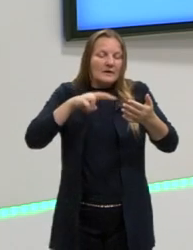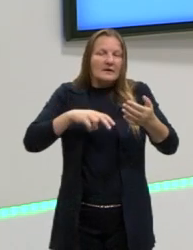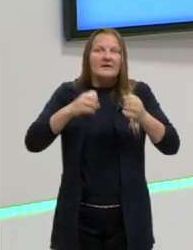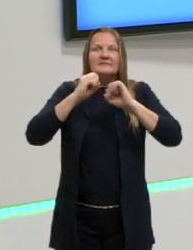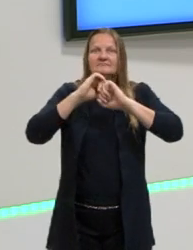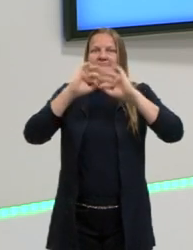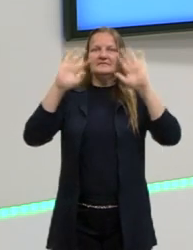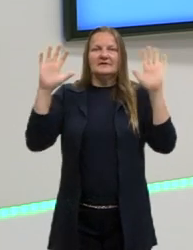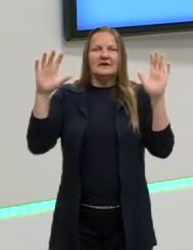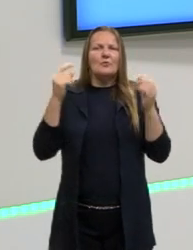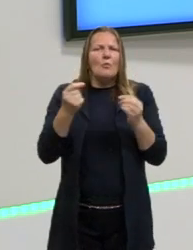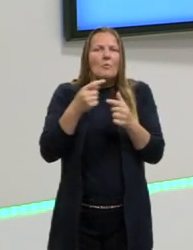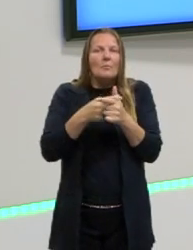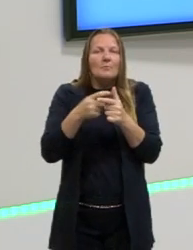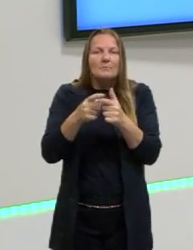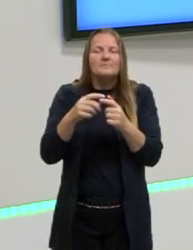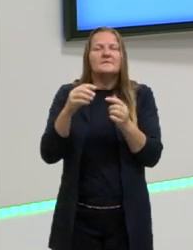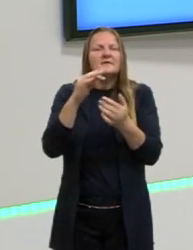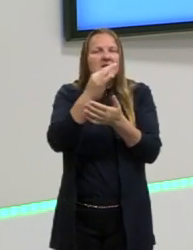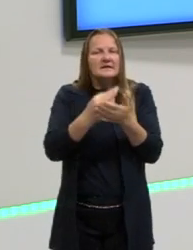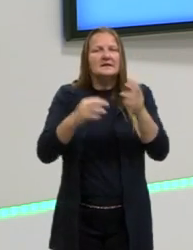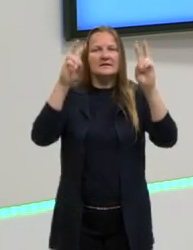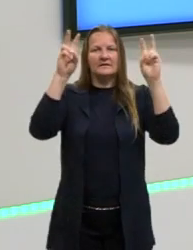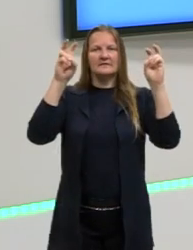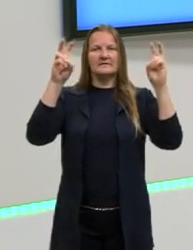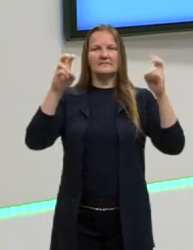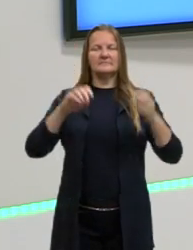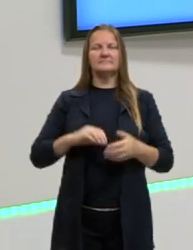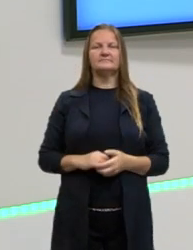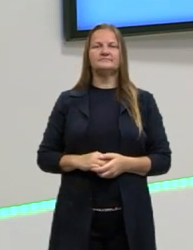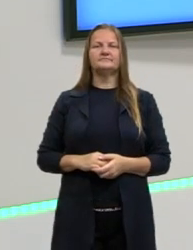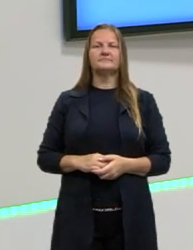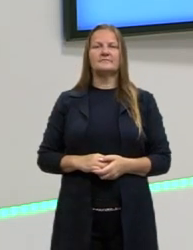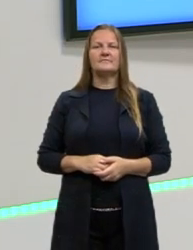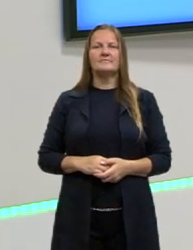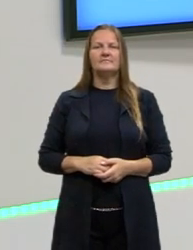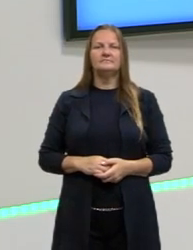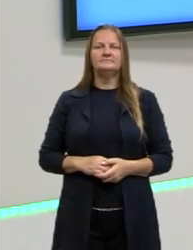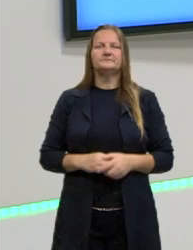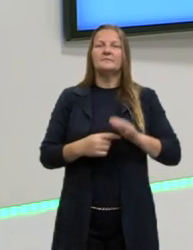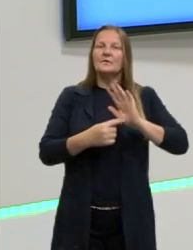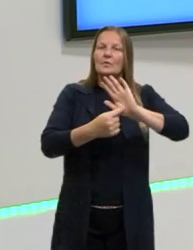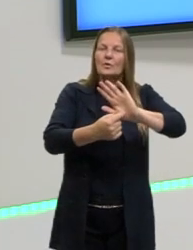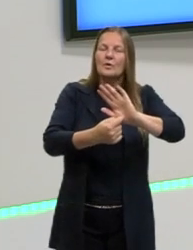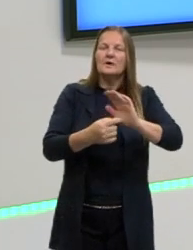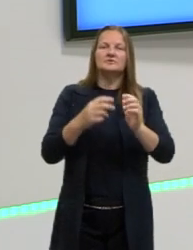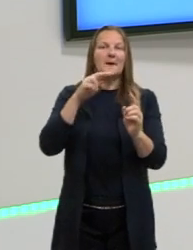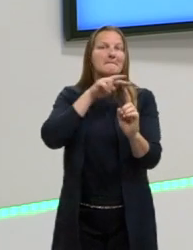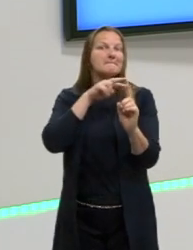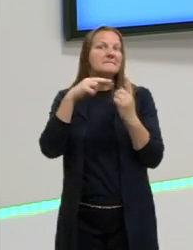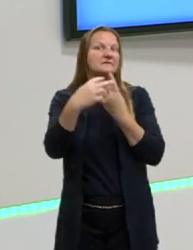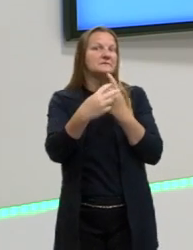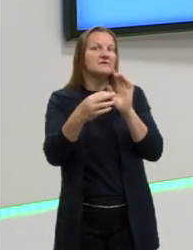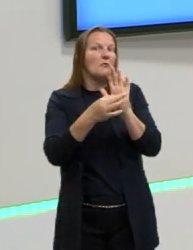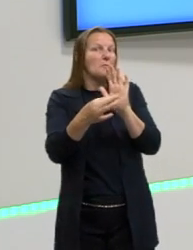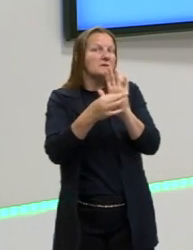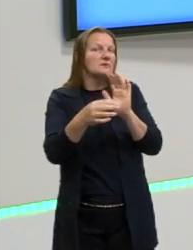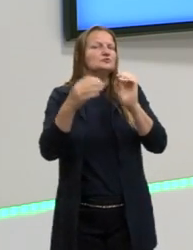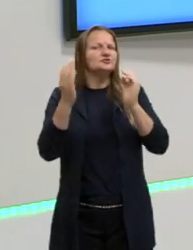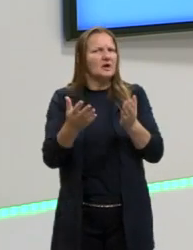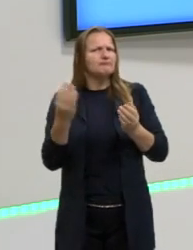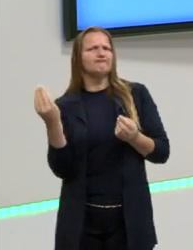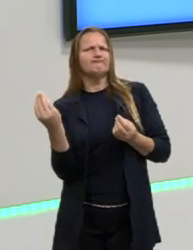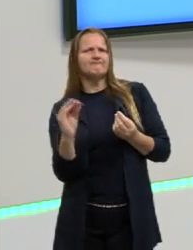de problematizar esse tema, a ideia é que tu já coloque o teu posicionamento, né? Então, tu já vai